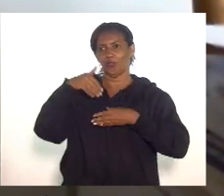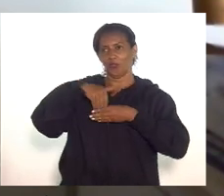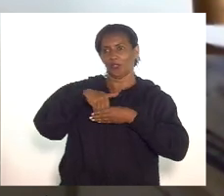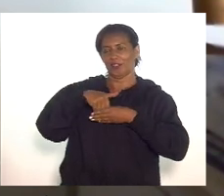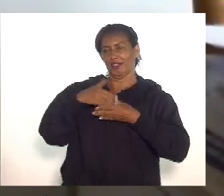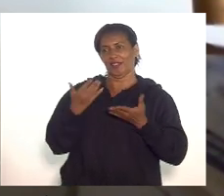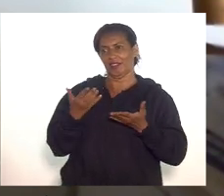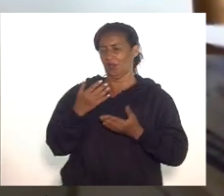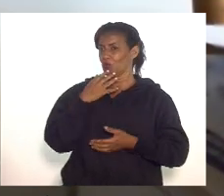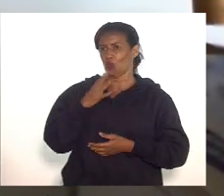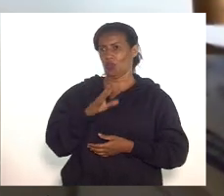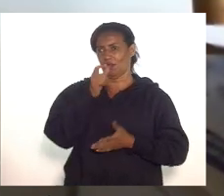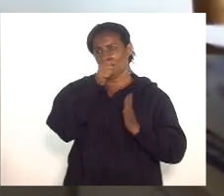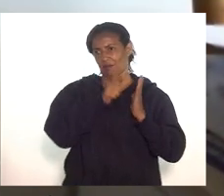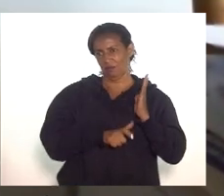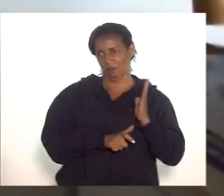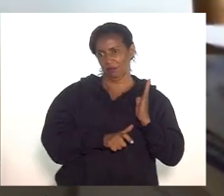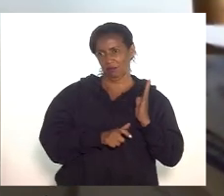projeto que eu nem tinha lido?